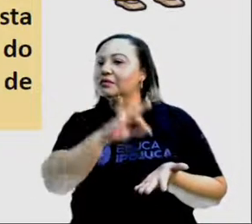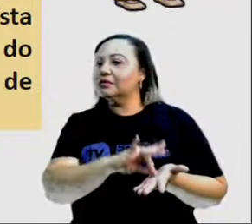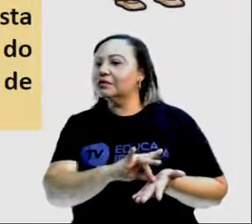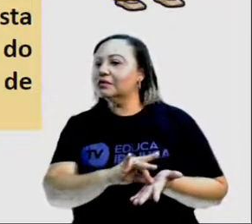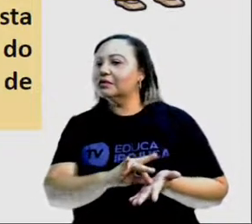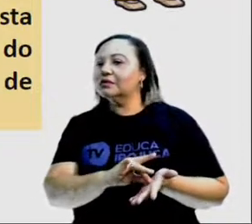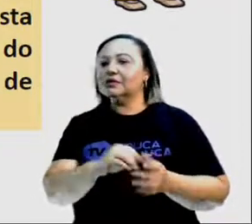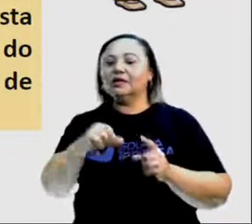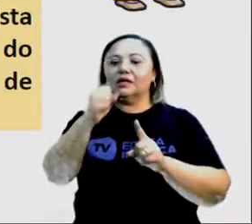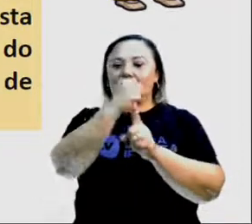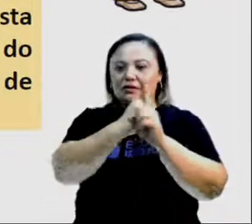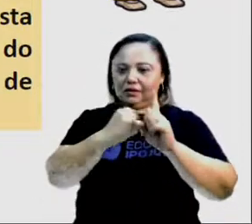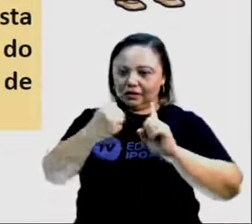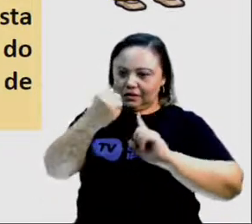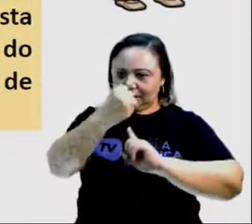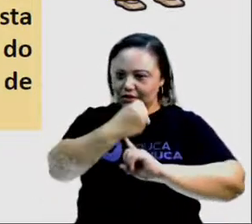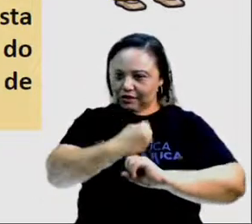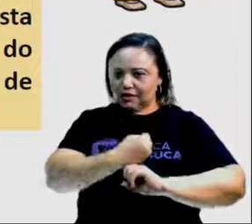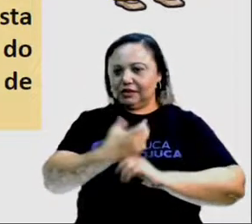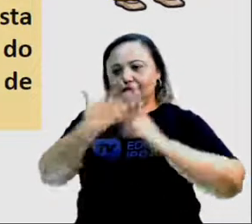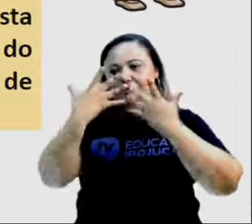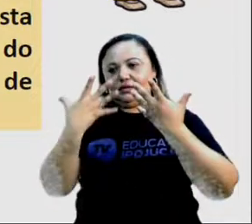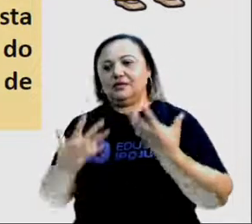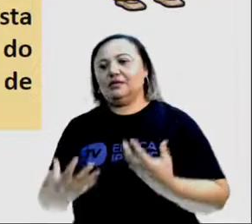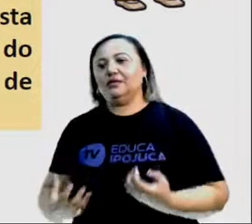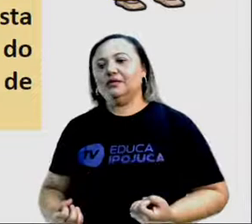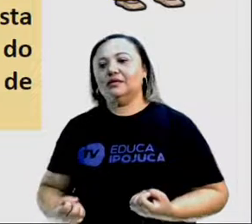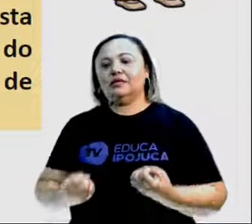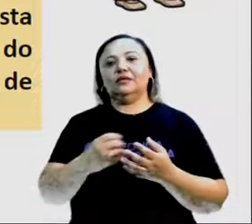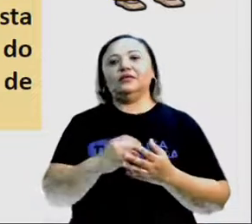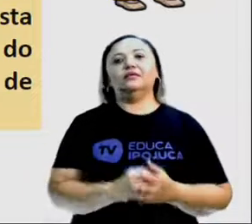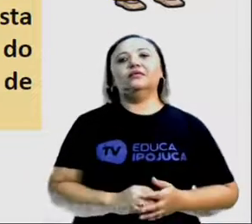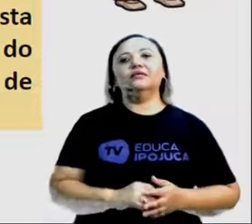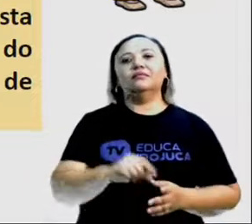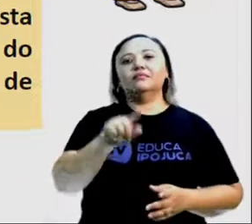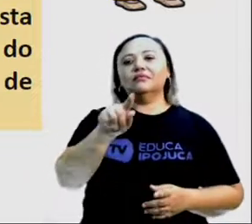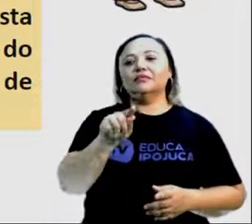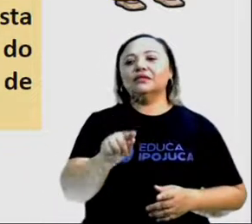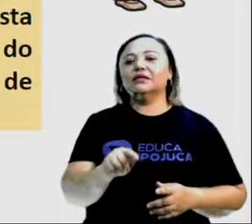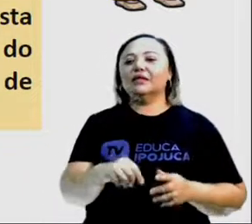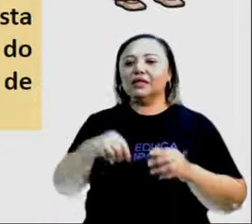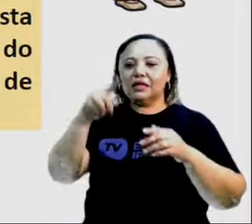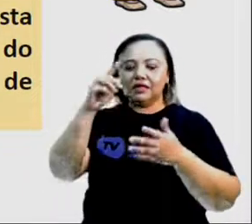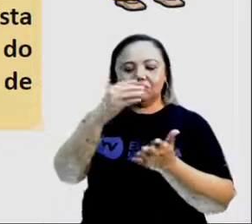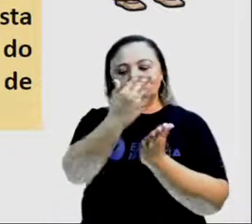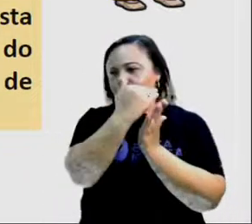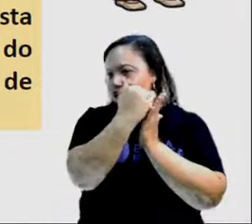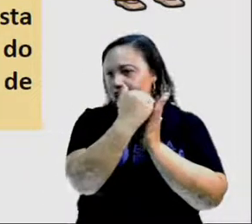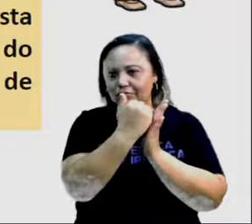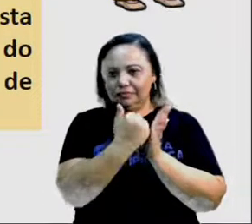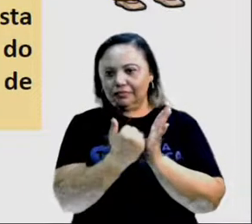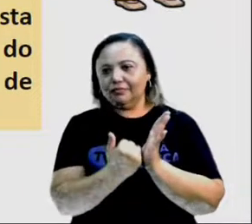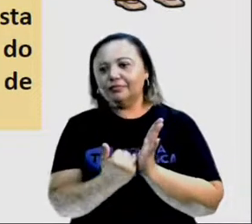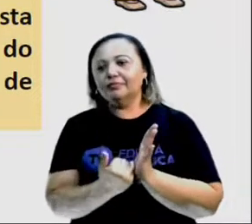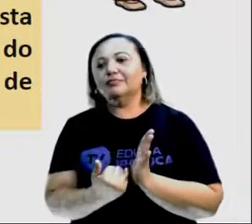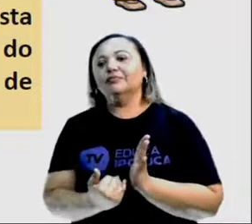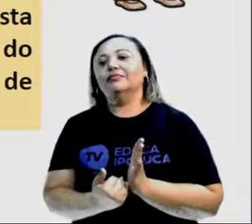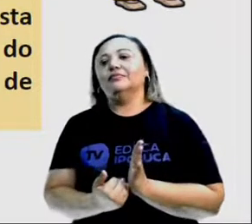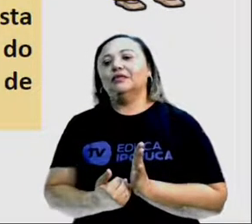público da sociedade, com critérios editoriais bem definidos e de uma forma